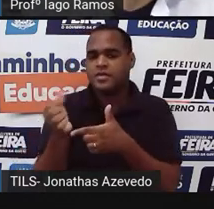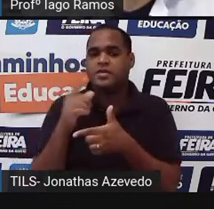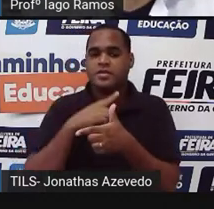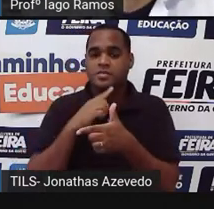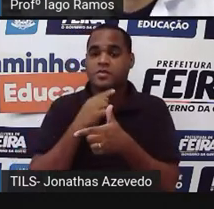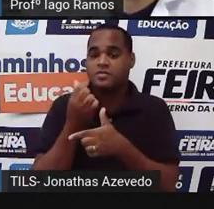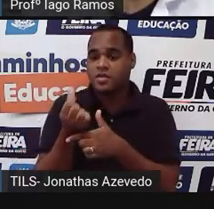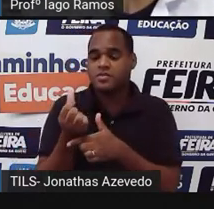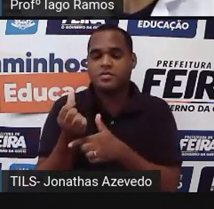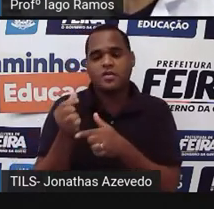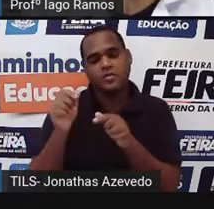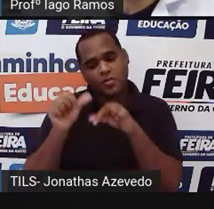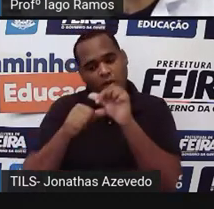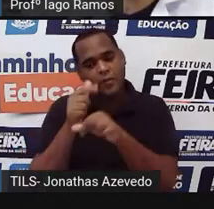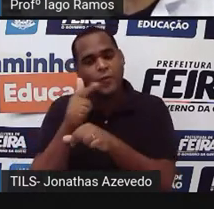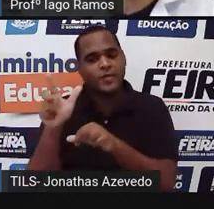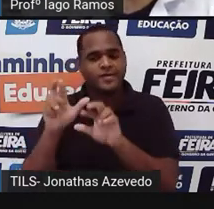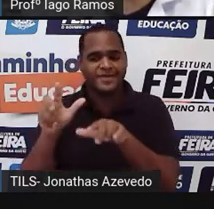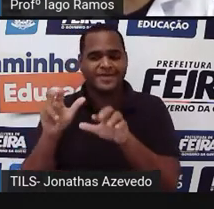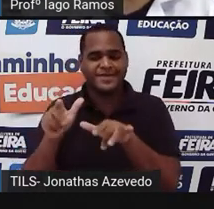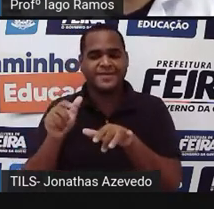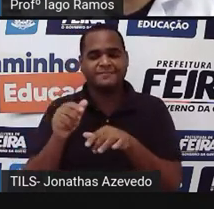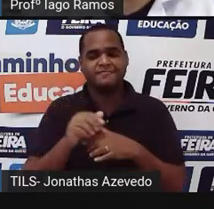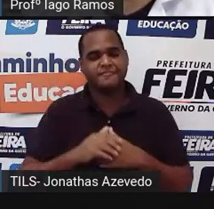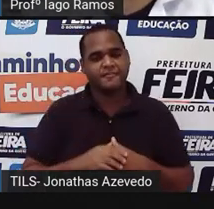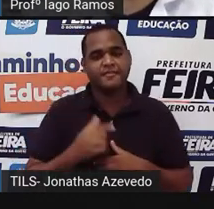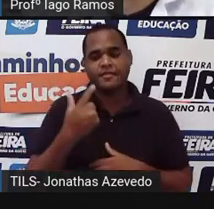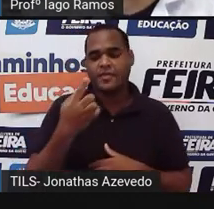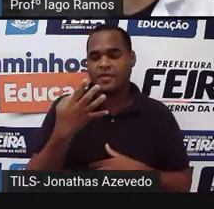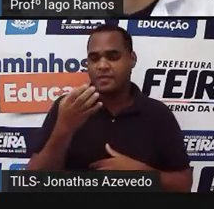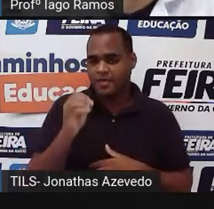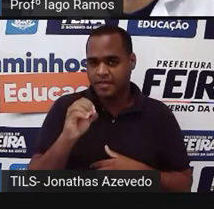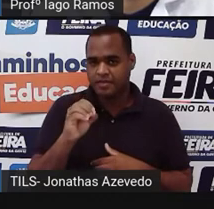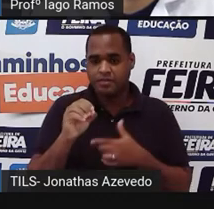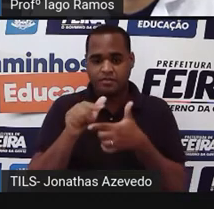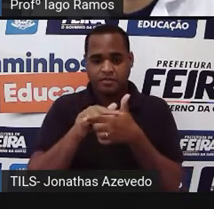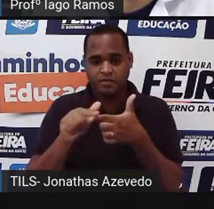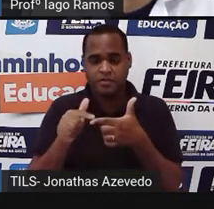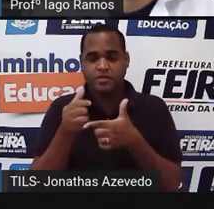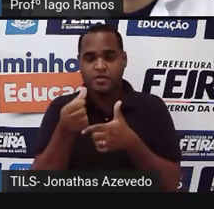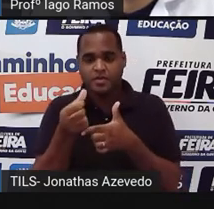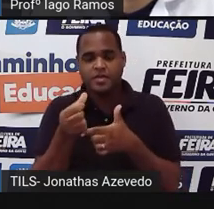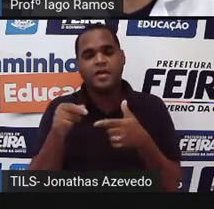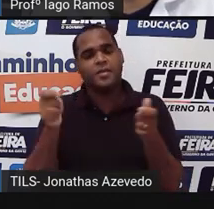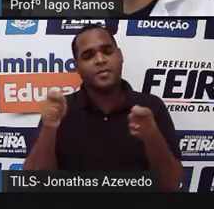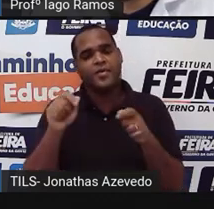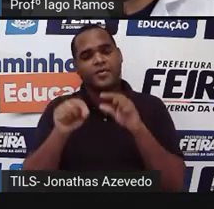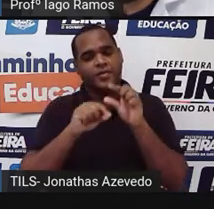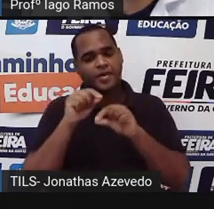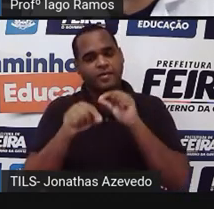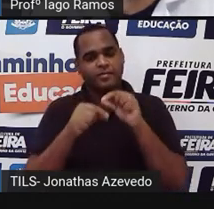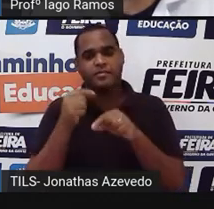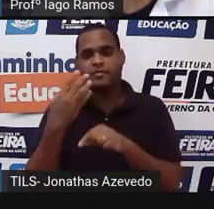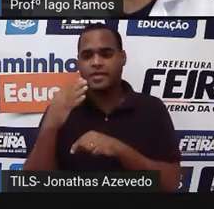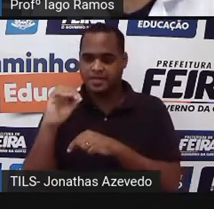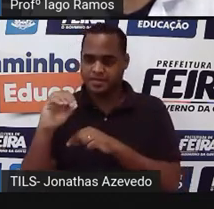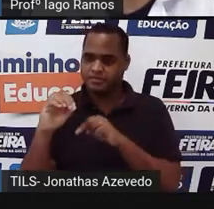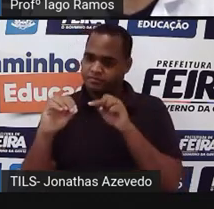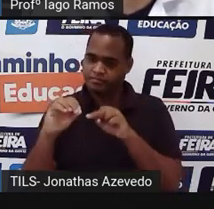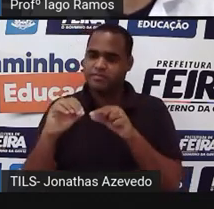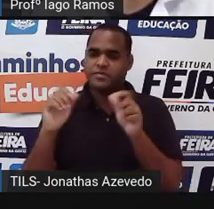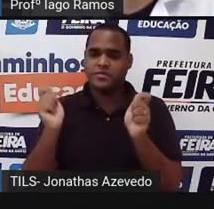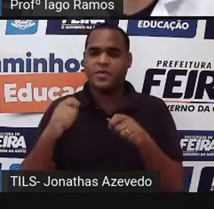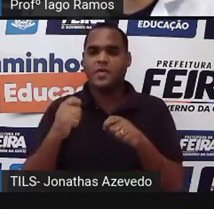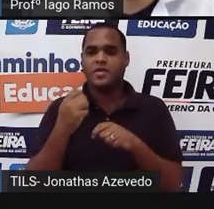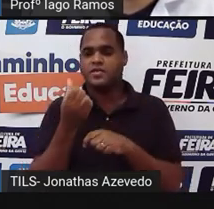seis pelo seis tá bom? então R$240 dividido por seis vai dar 40 tá? e